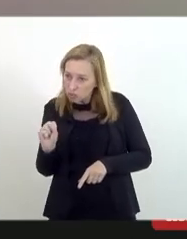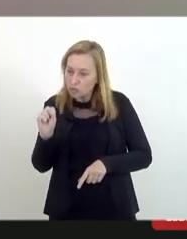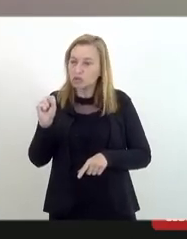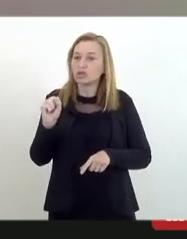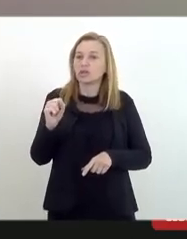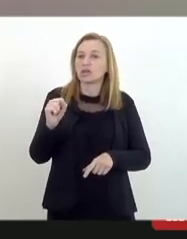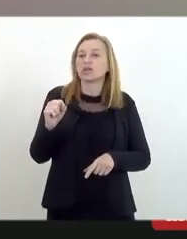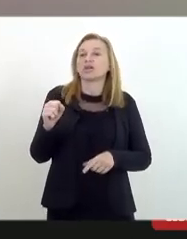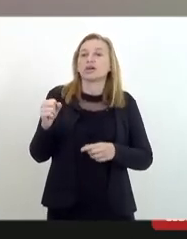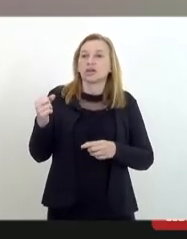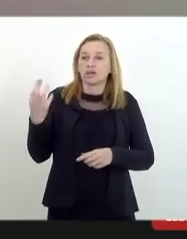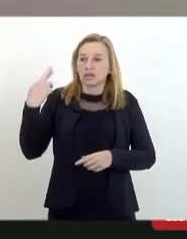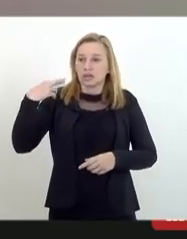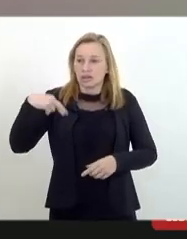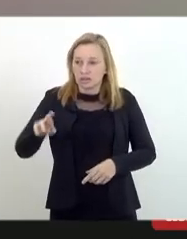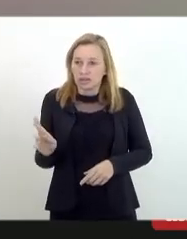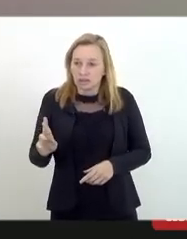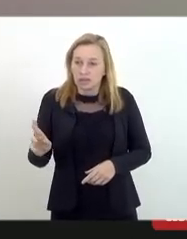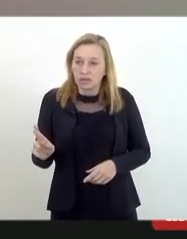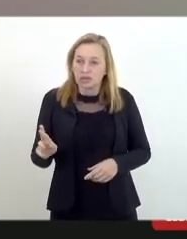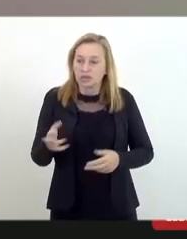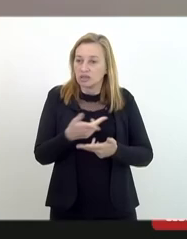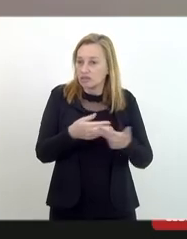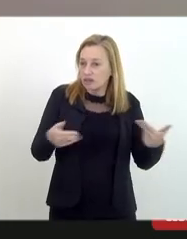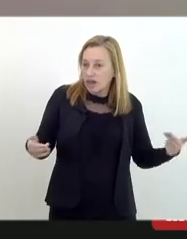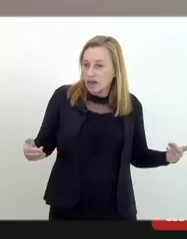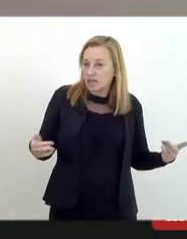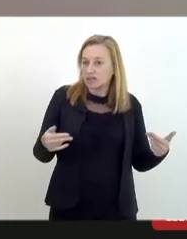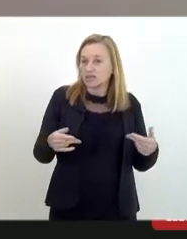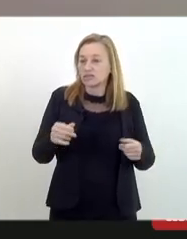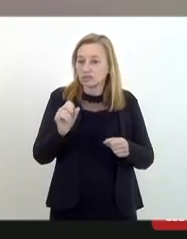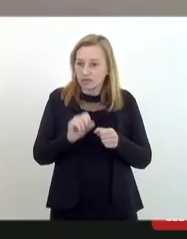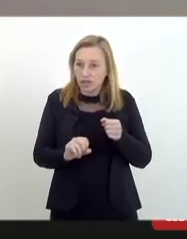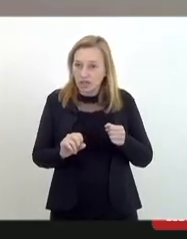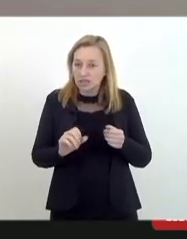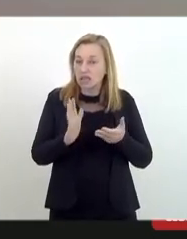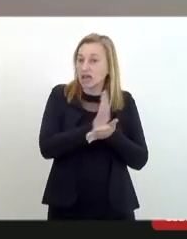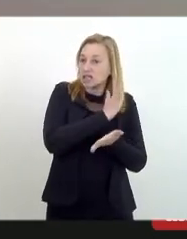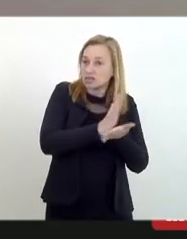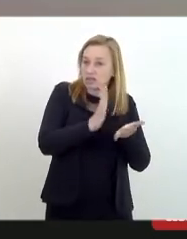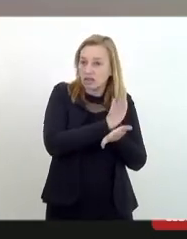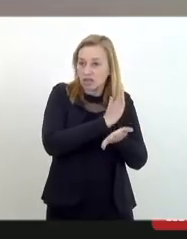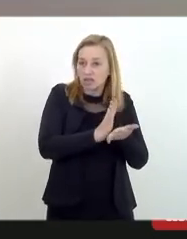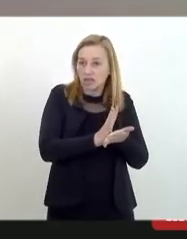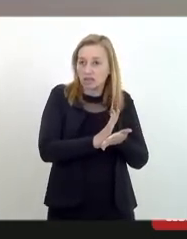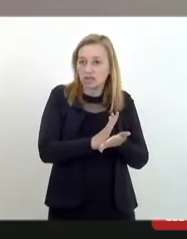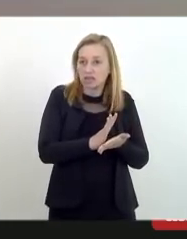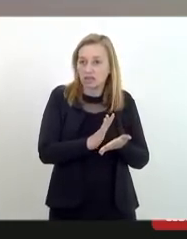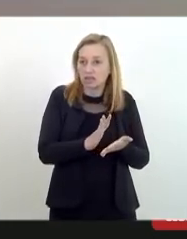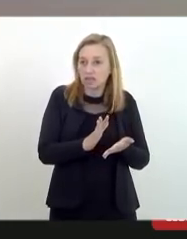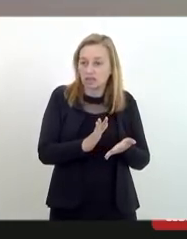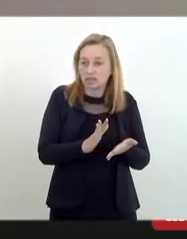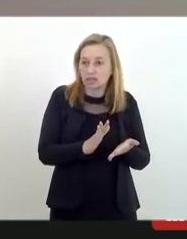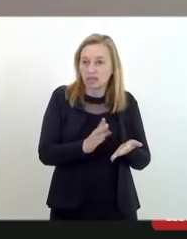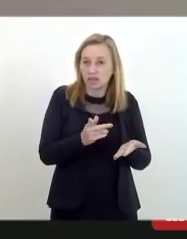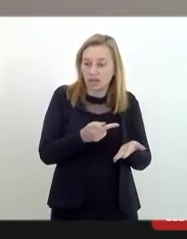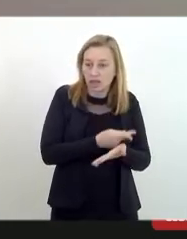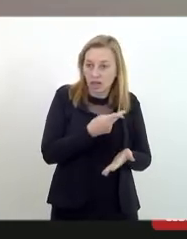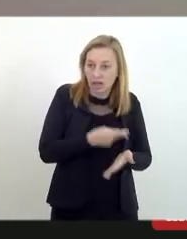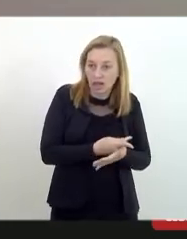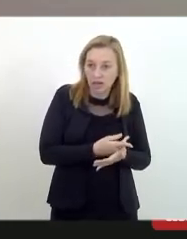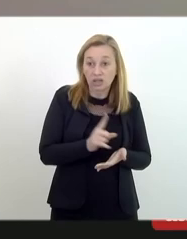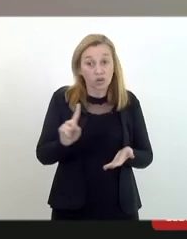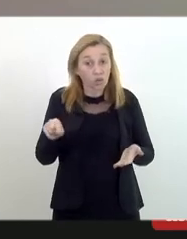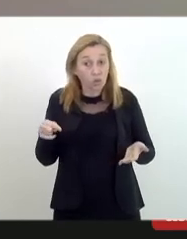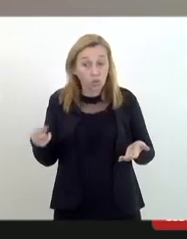o que determinados extremistas fazem muitas vezes de maneira escamoteada outras